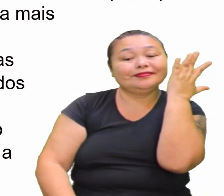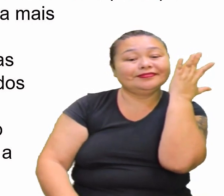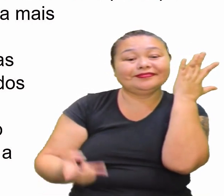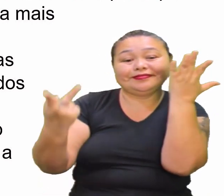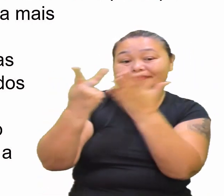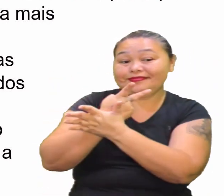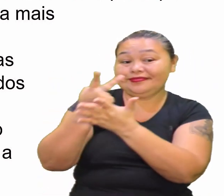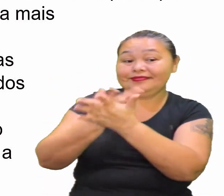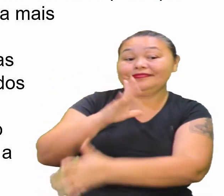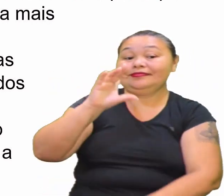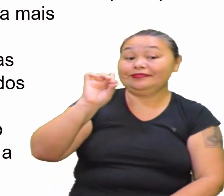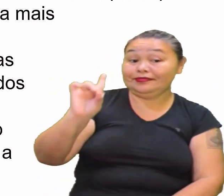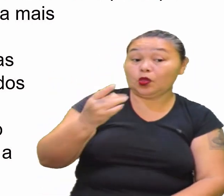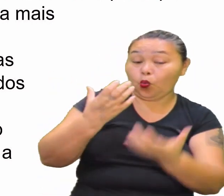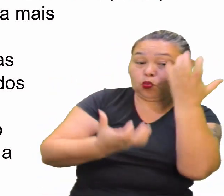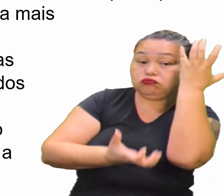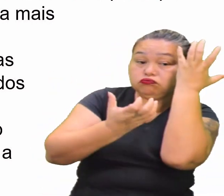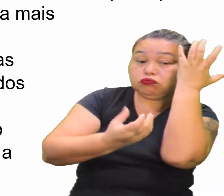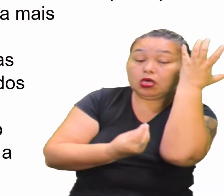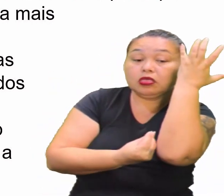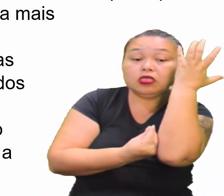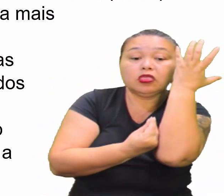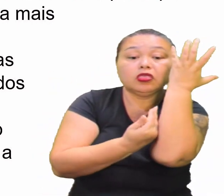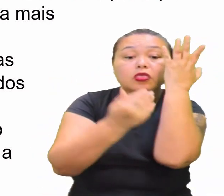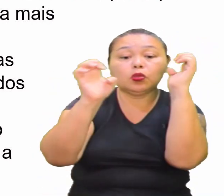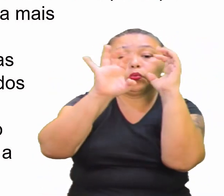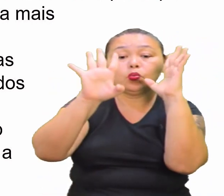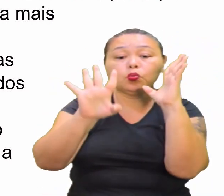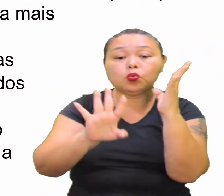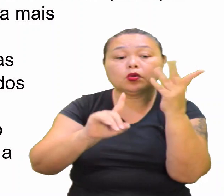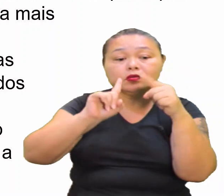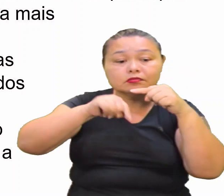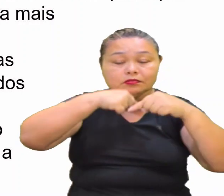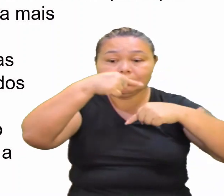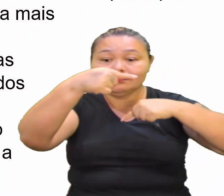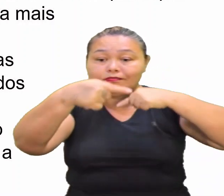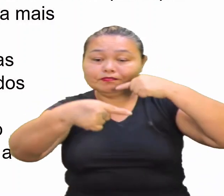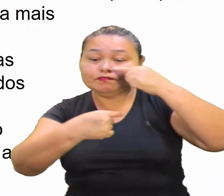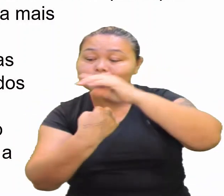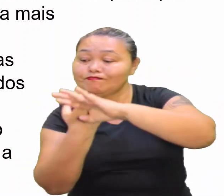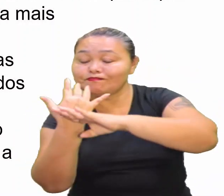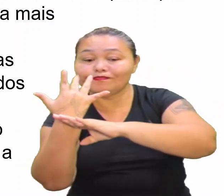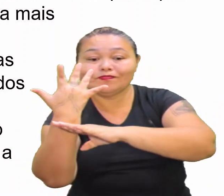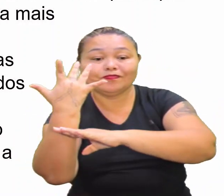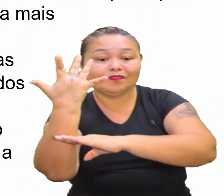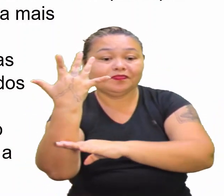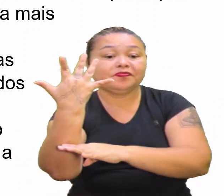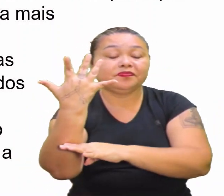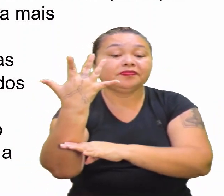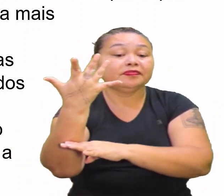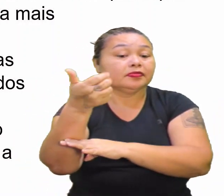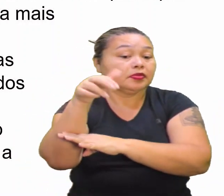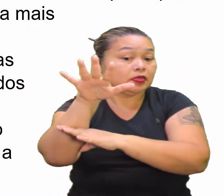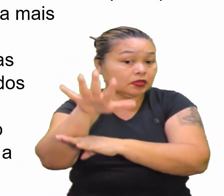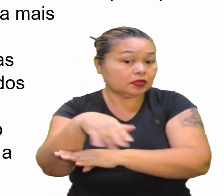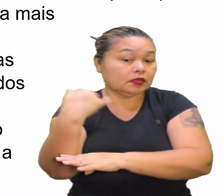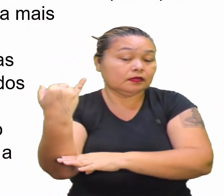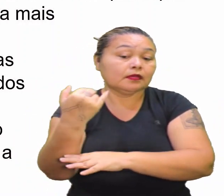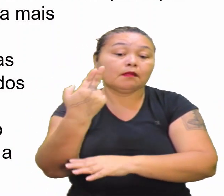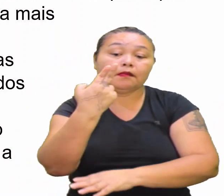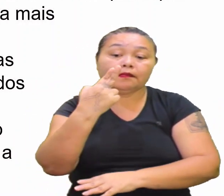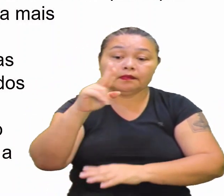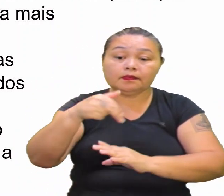falsa Letra D O fogo Destrói as estruturas Reprodutoras das plantas Não só, né? E essas são